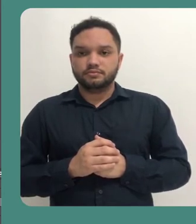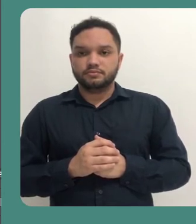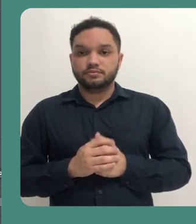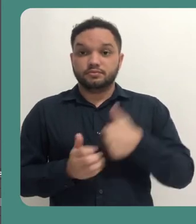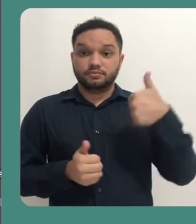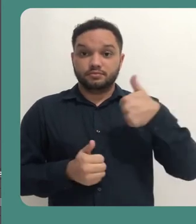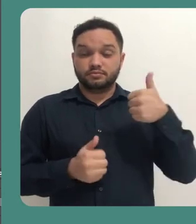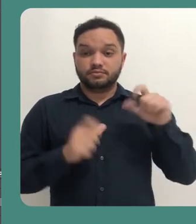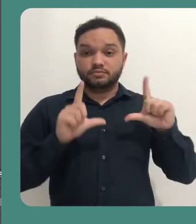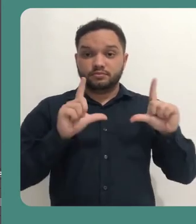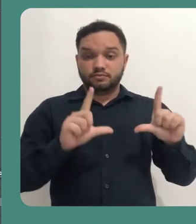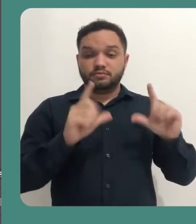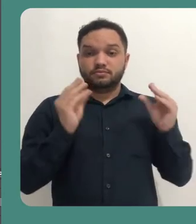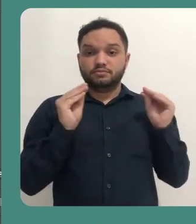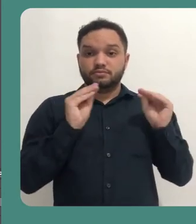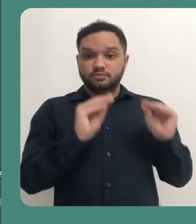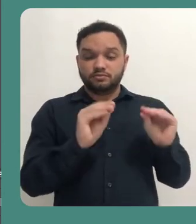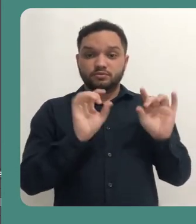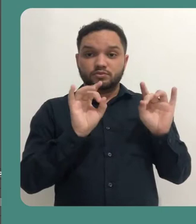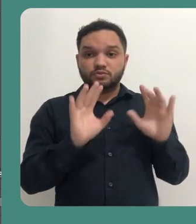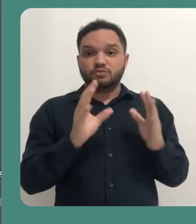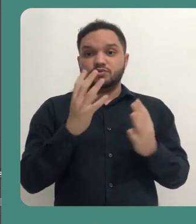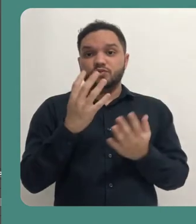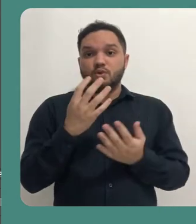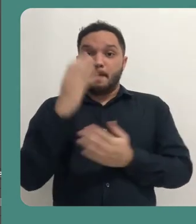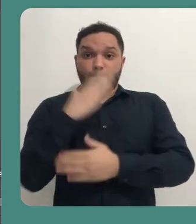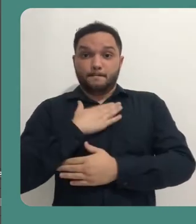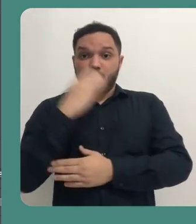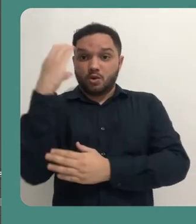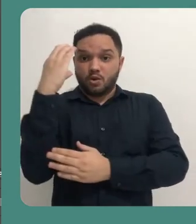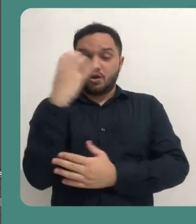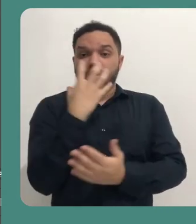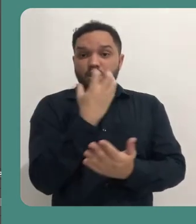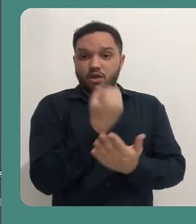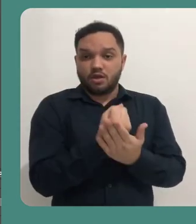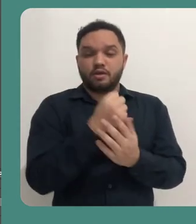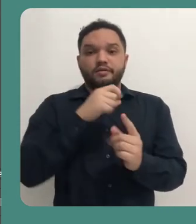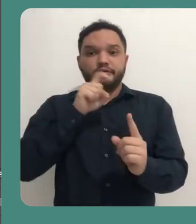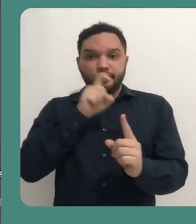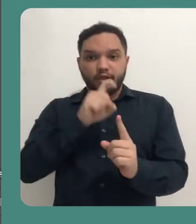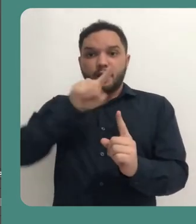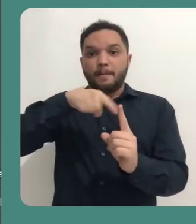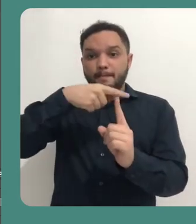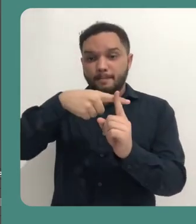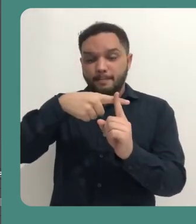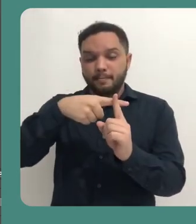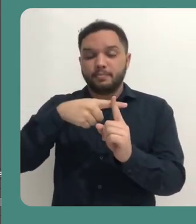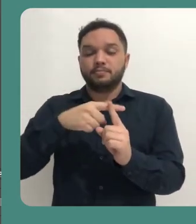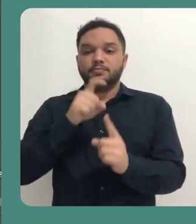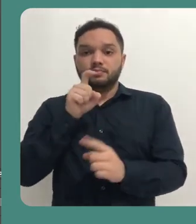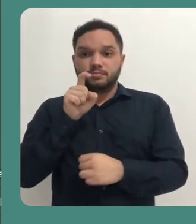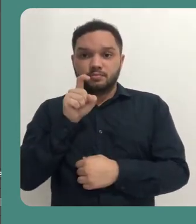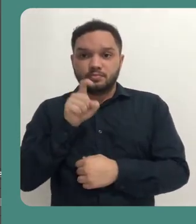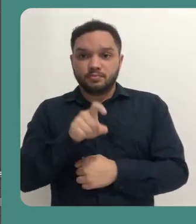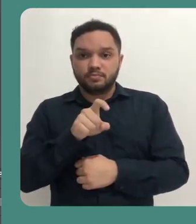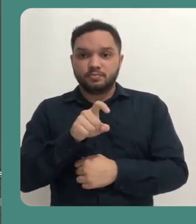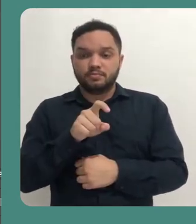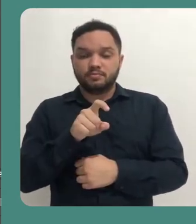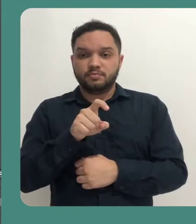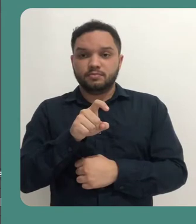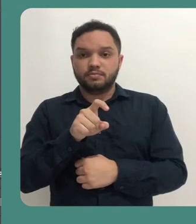Na primeira cena, então, eu vou colocar somente a captura da minha webcam. Clico em mais, e clico em